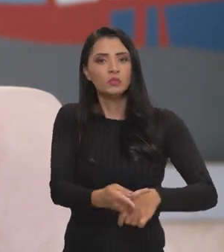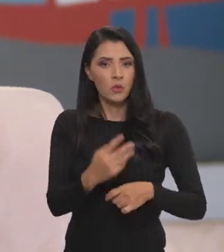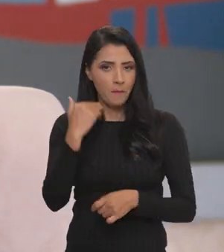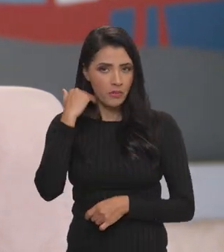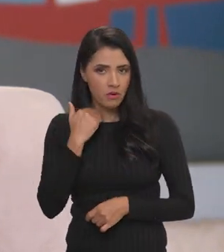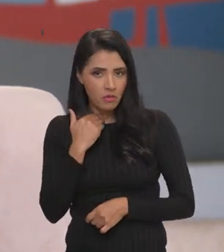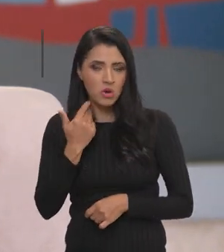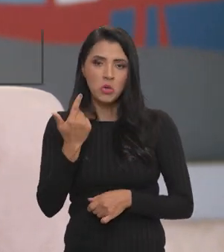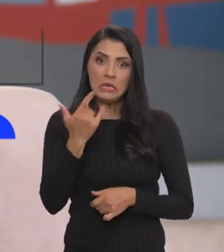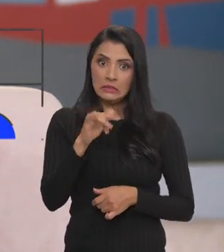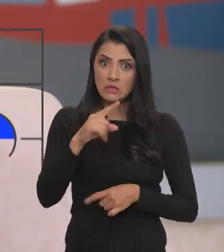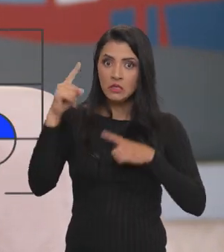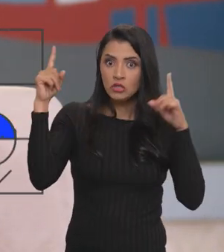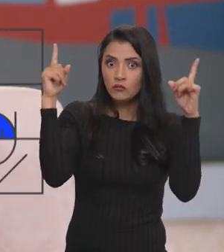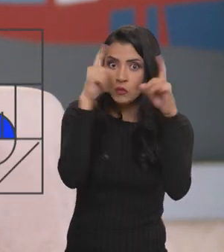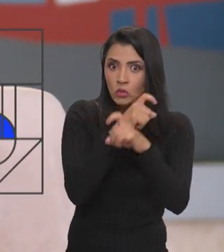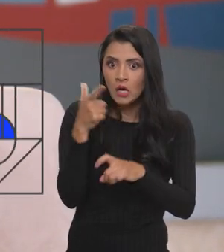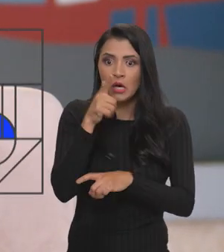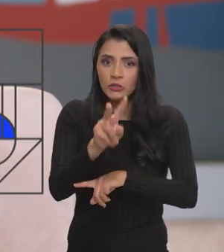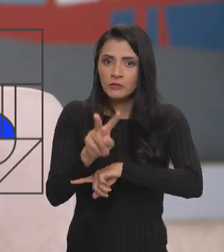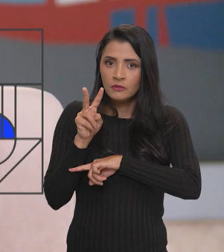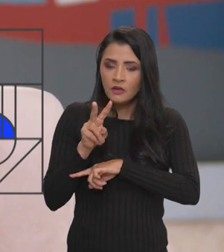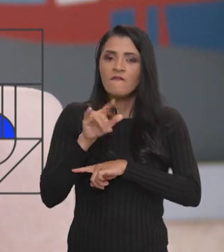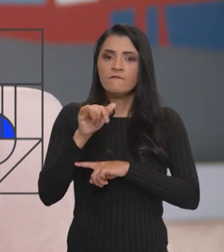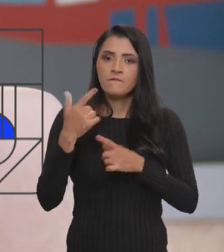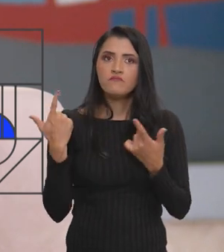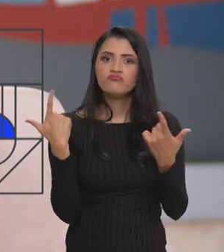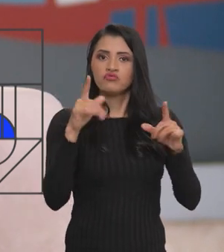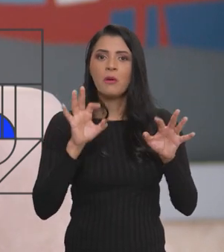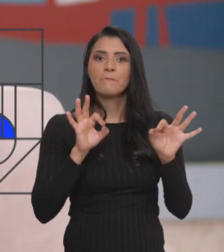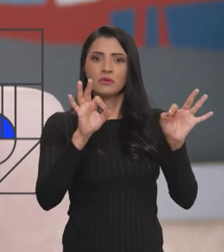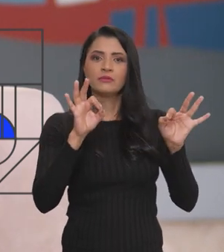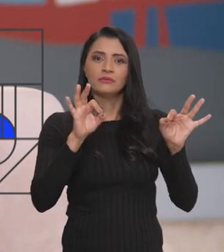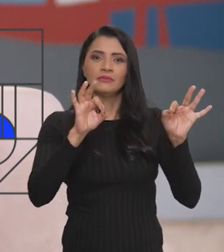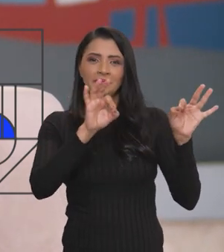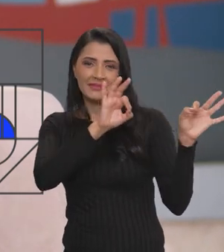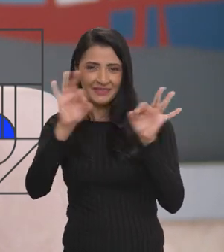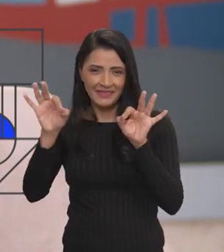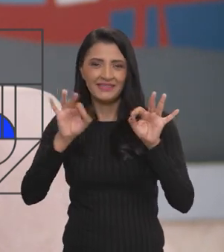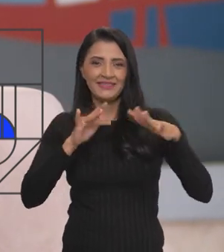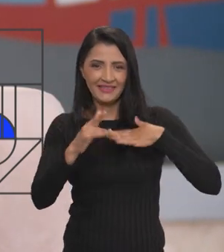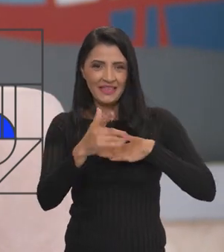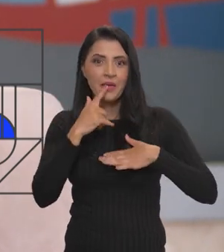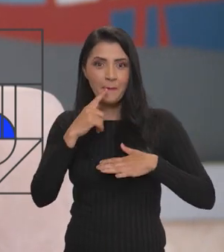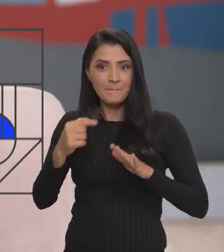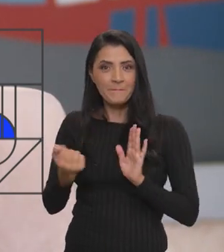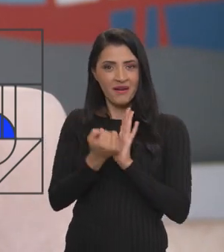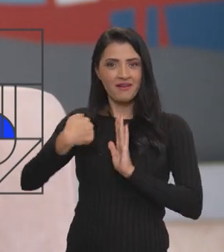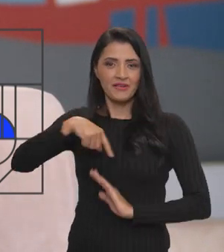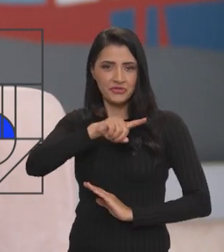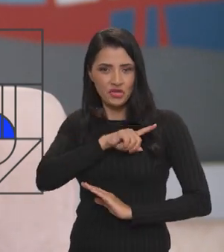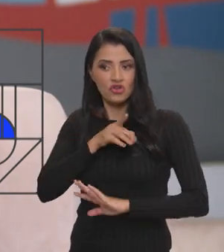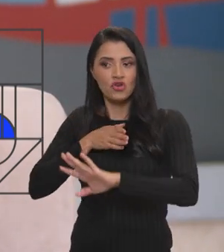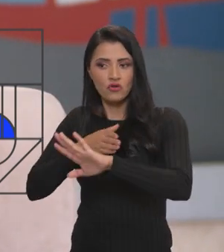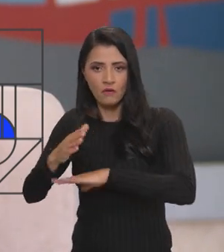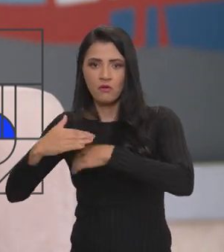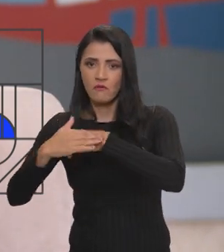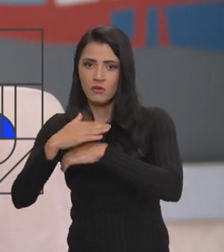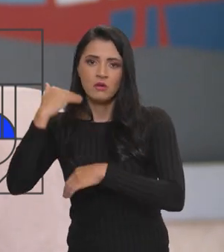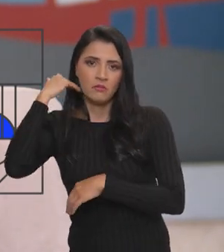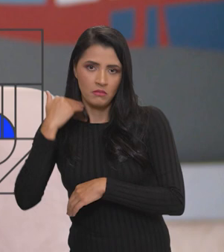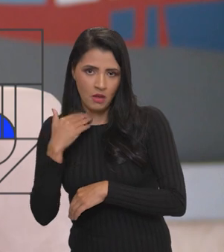bancárias, que se tiver qualquer dificuldade de acesso ao crédito, faz um post, marca o MDA, porque a gente vai falar lá com a agência bancária que está